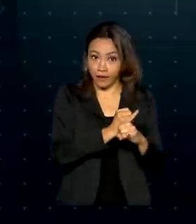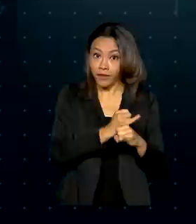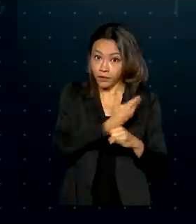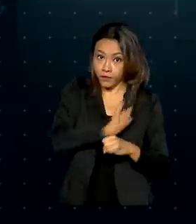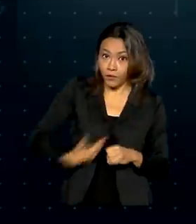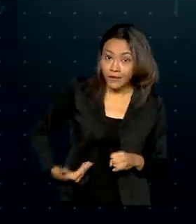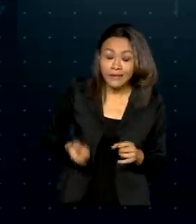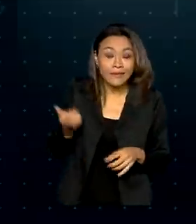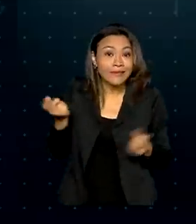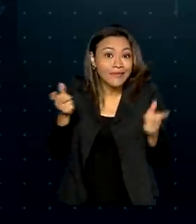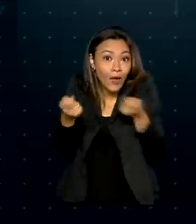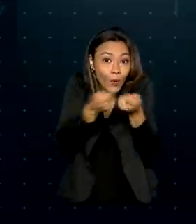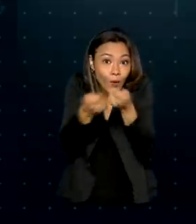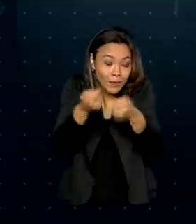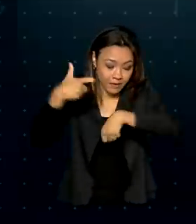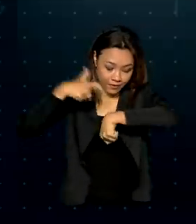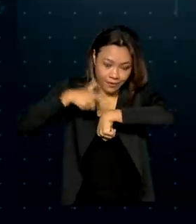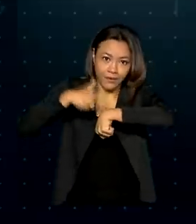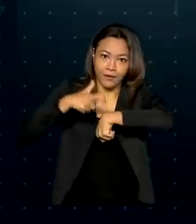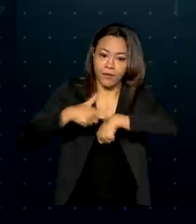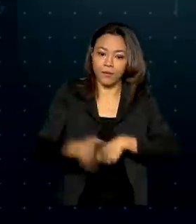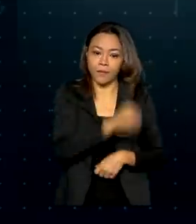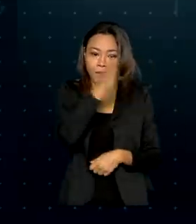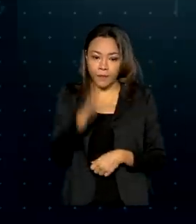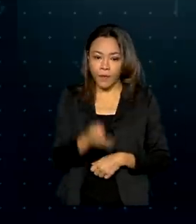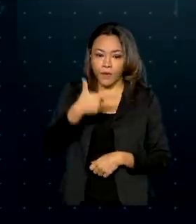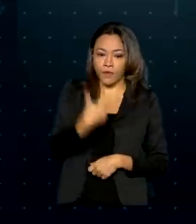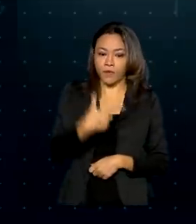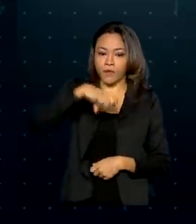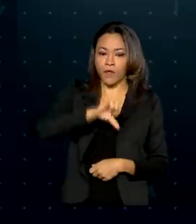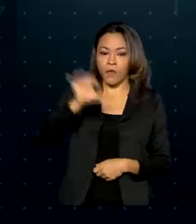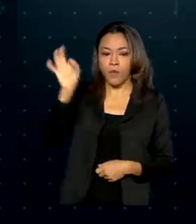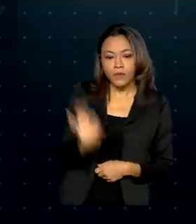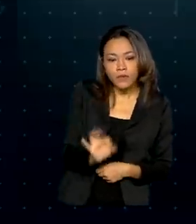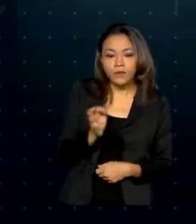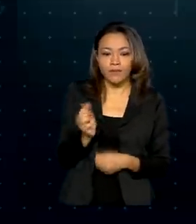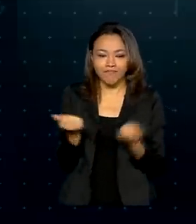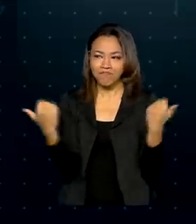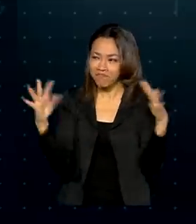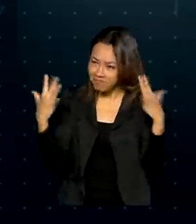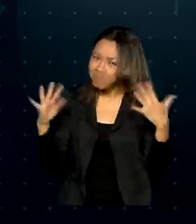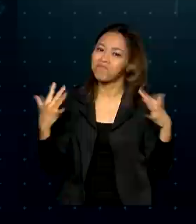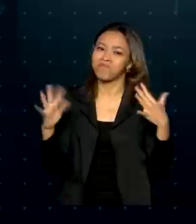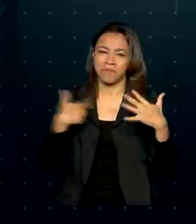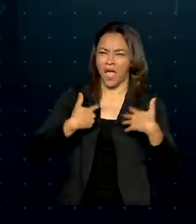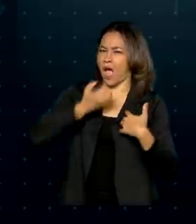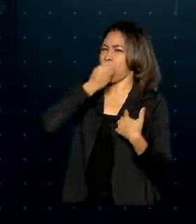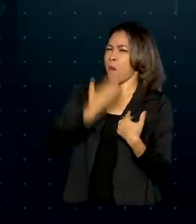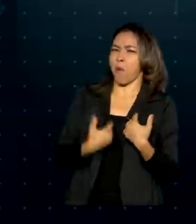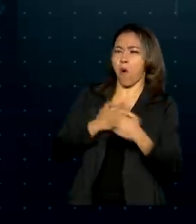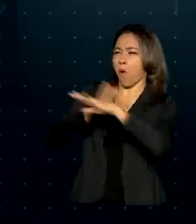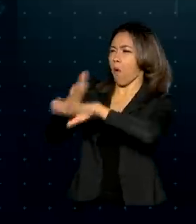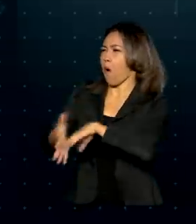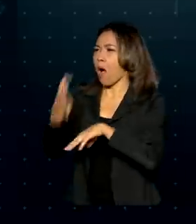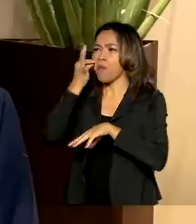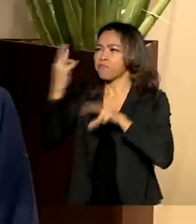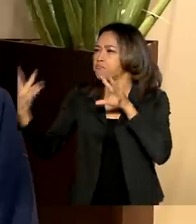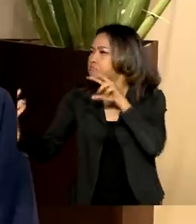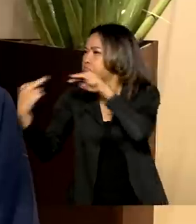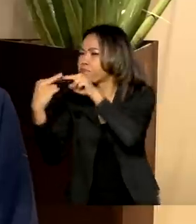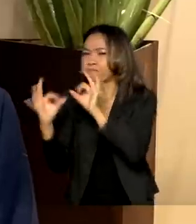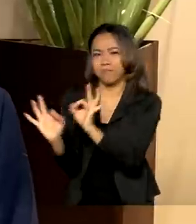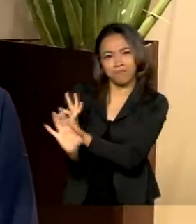economiza tempo. E 29% elogiam o fato de não terem que ir até a repartição pública.